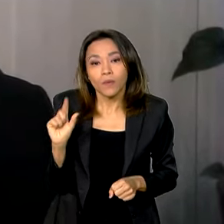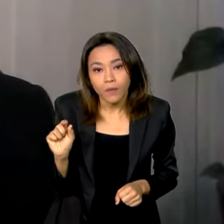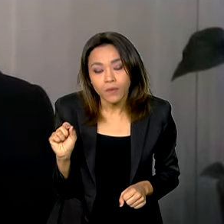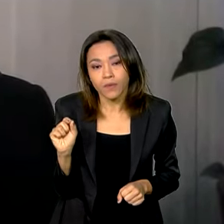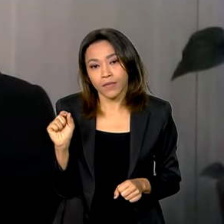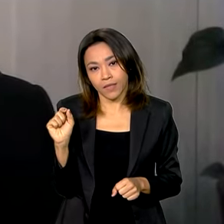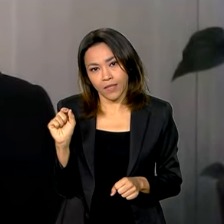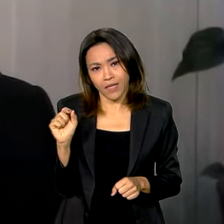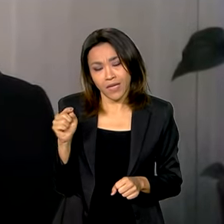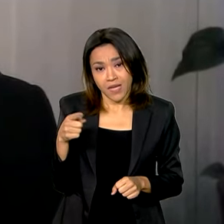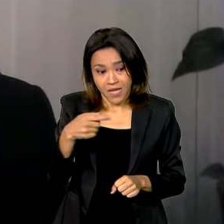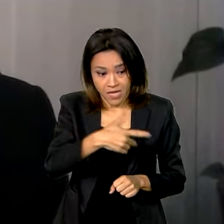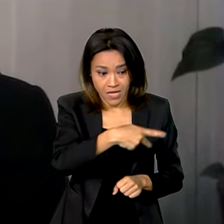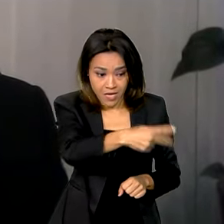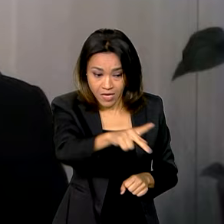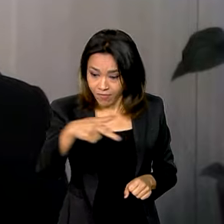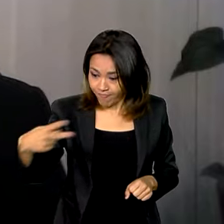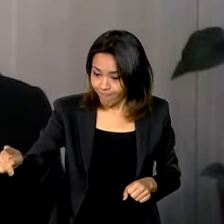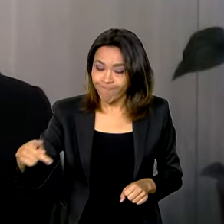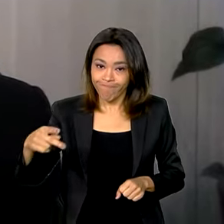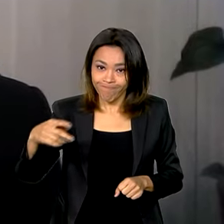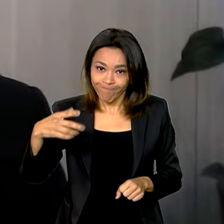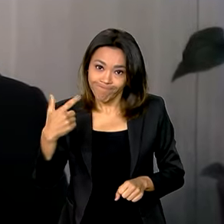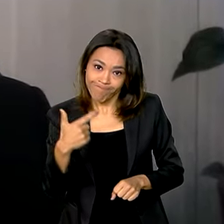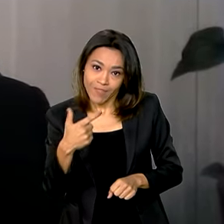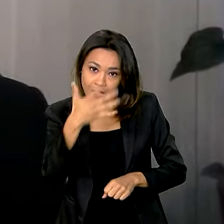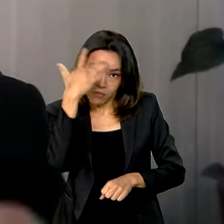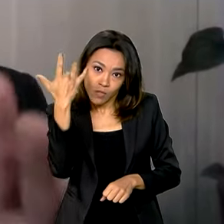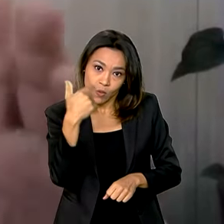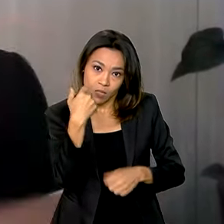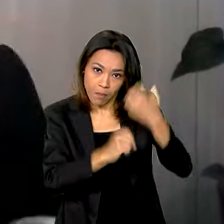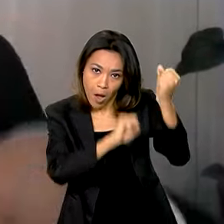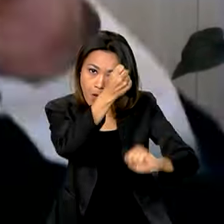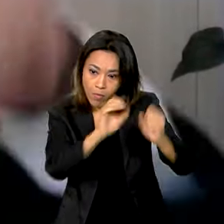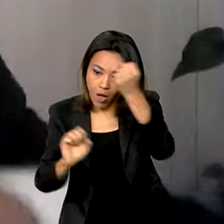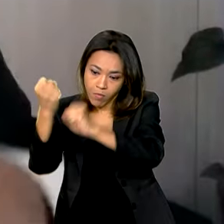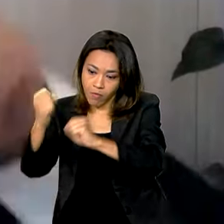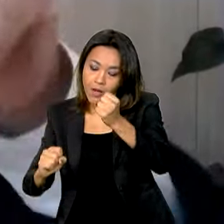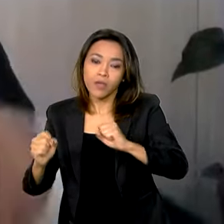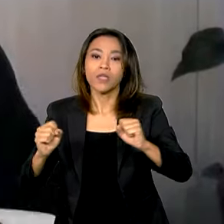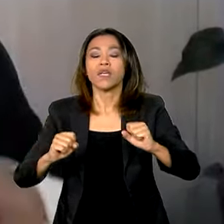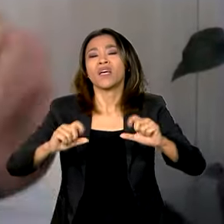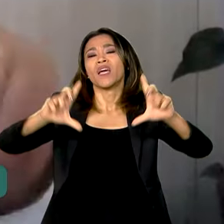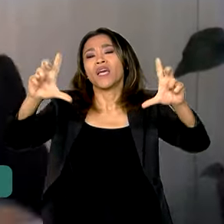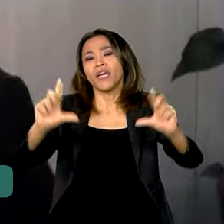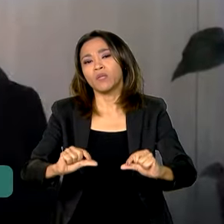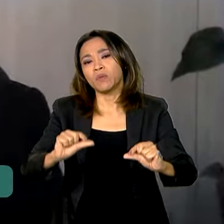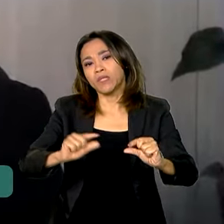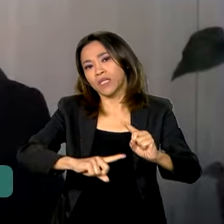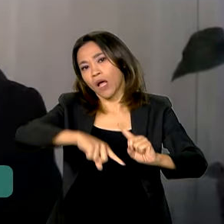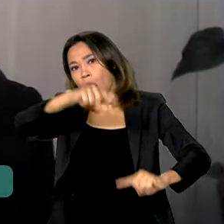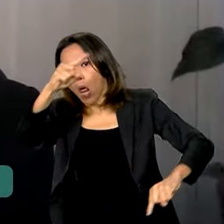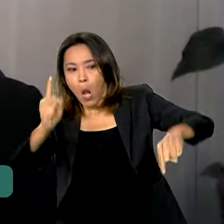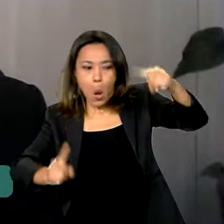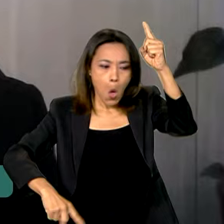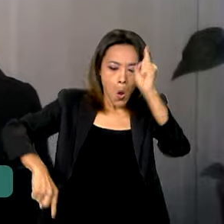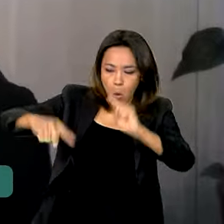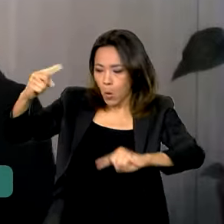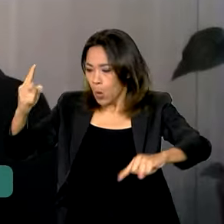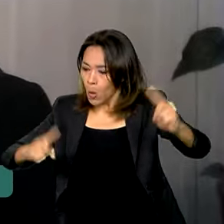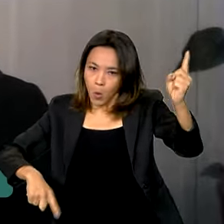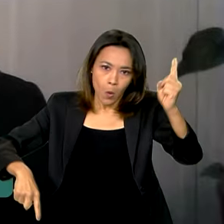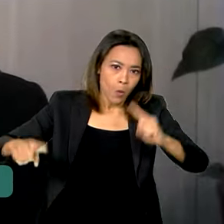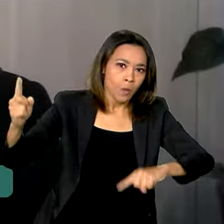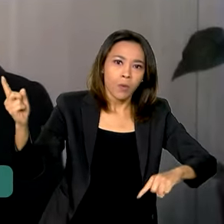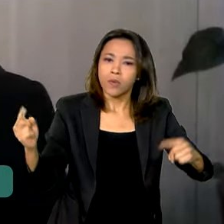deixar o produtor com duas situações favoráveis. diminuir essa oscilação, essa volatilidade, porque